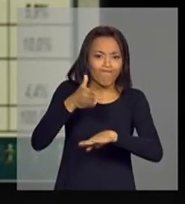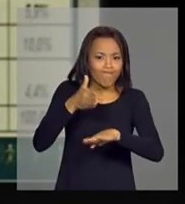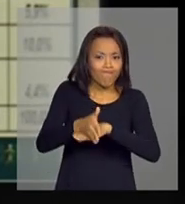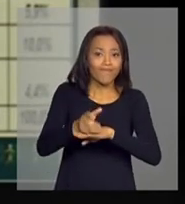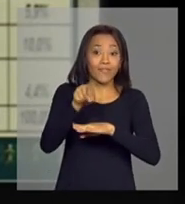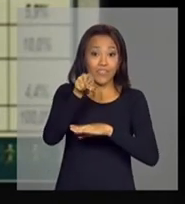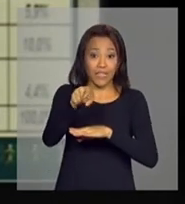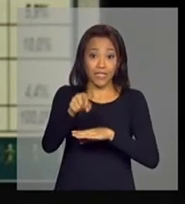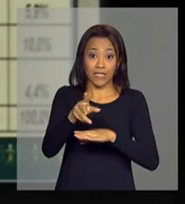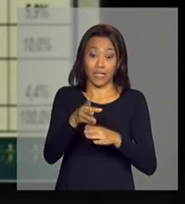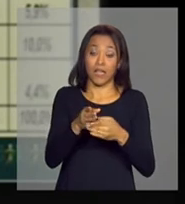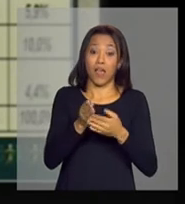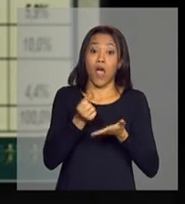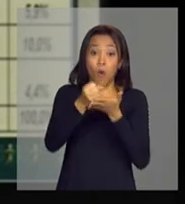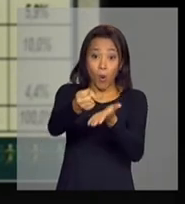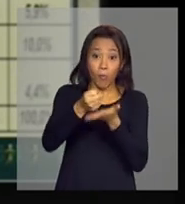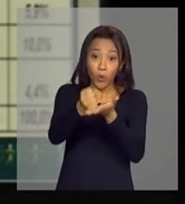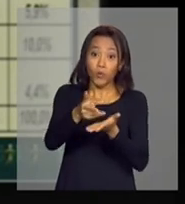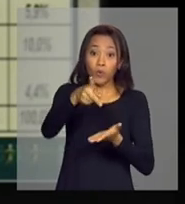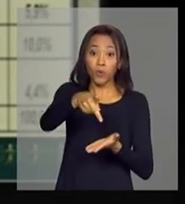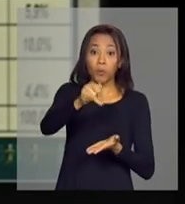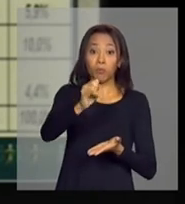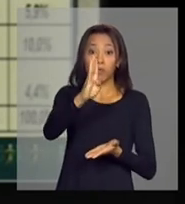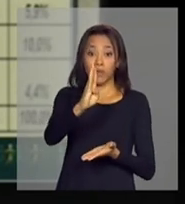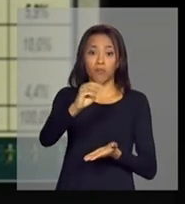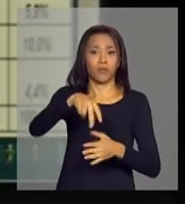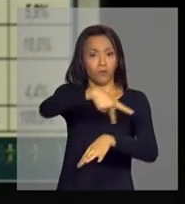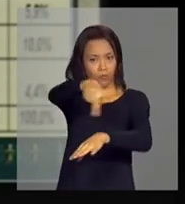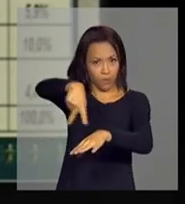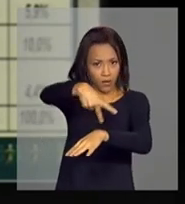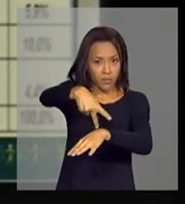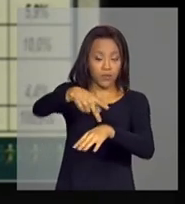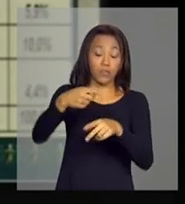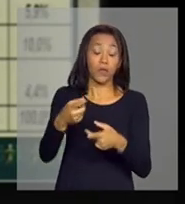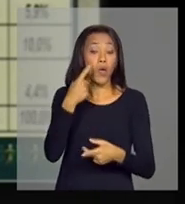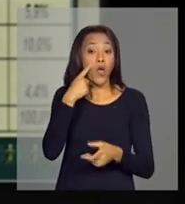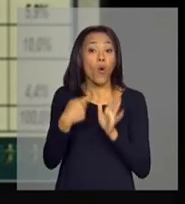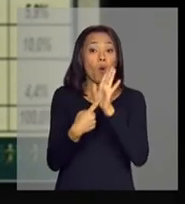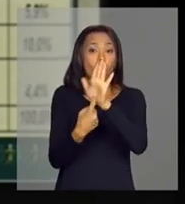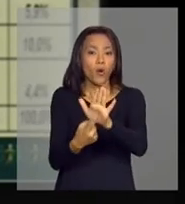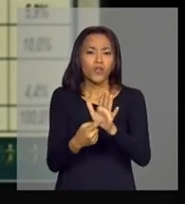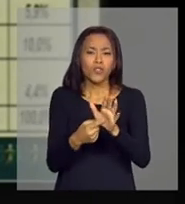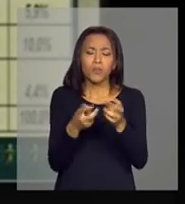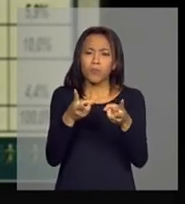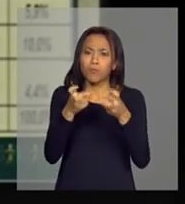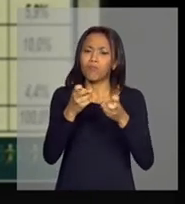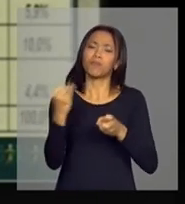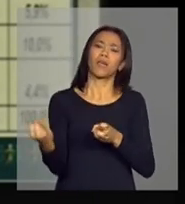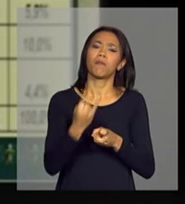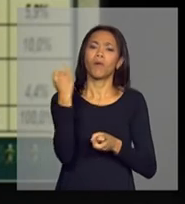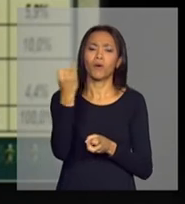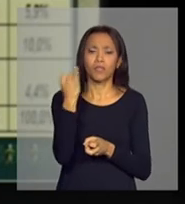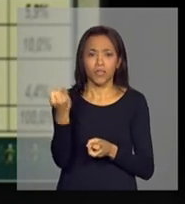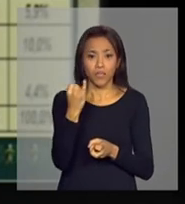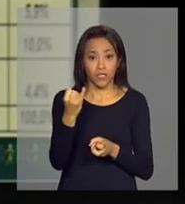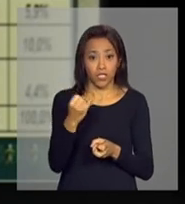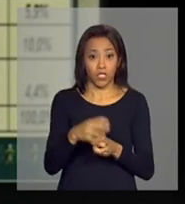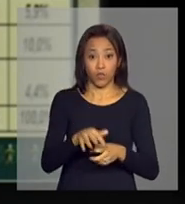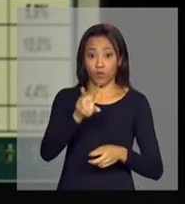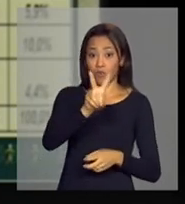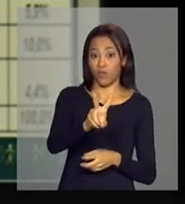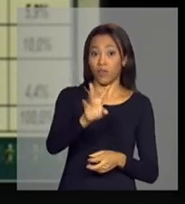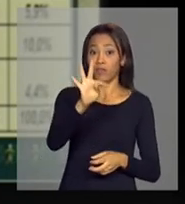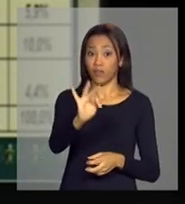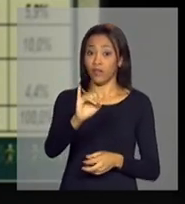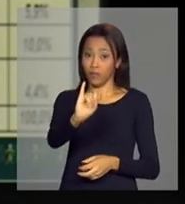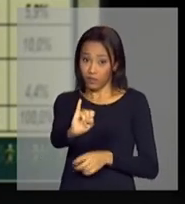regiões no PIB do Brasil. E eu chamo a atenção de um componente importante estrutural nisso, que é a participação no VTI, no